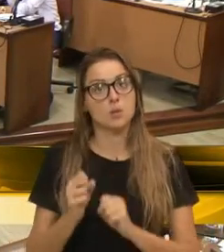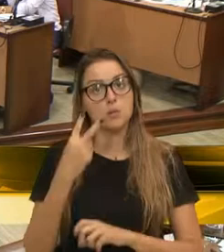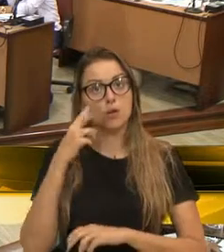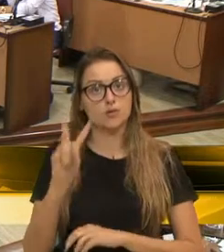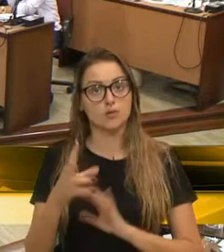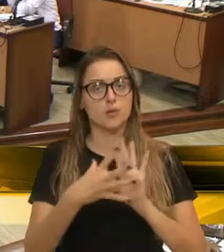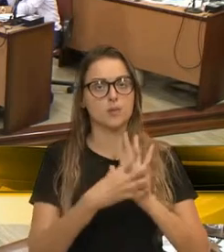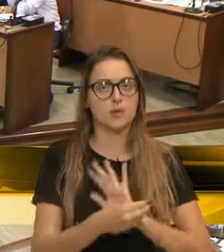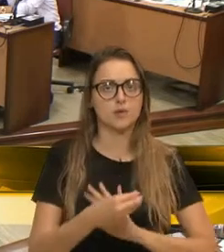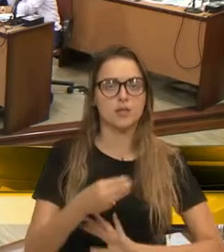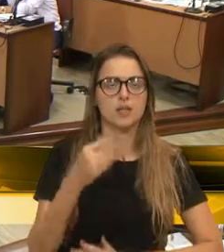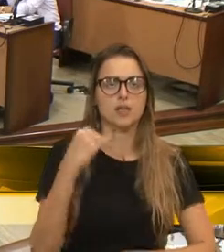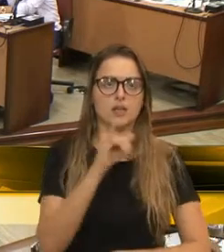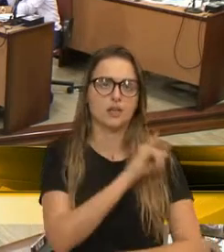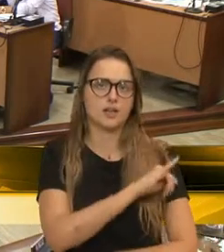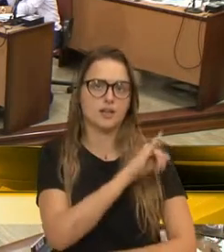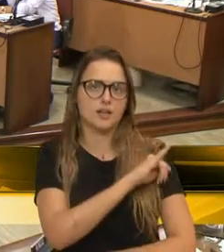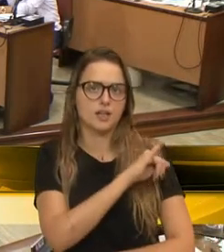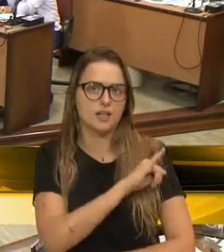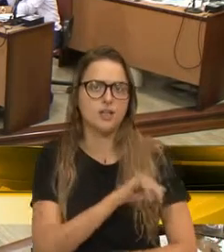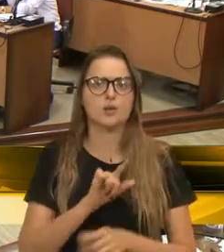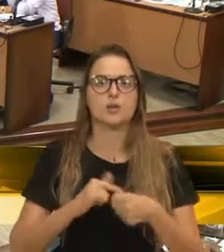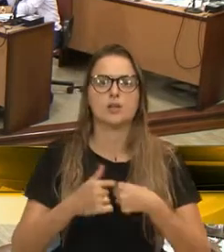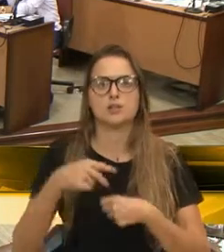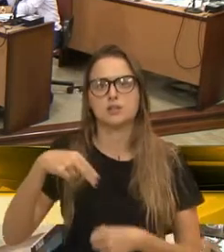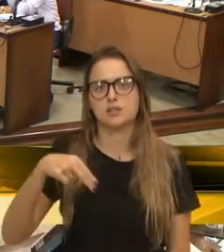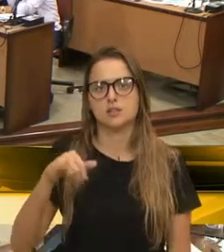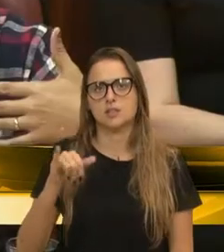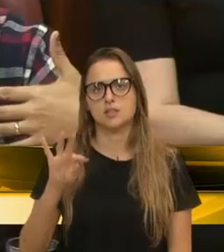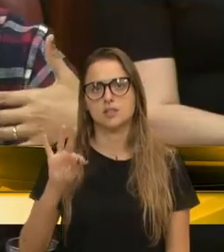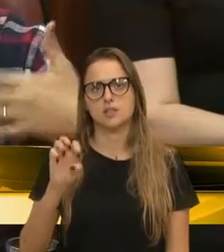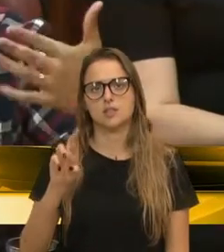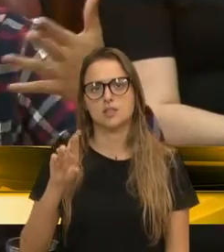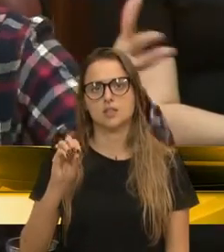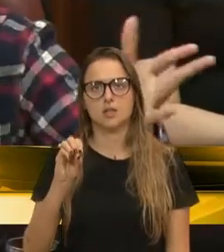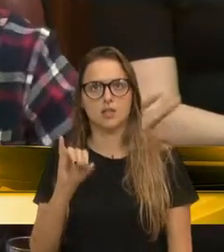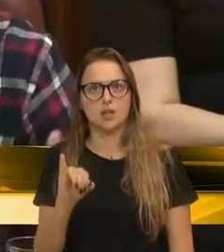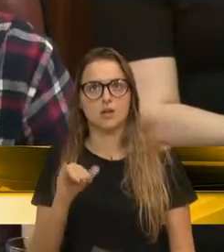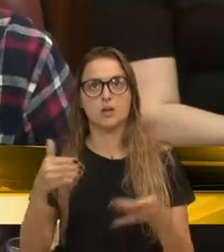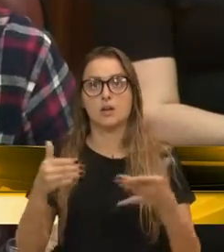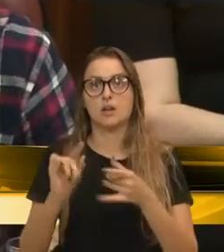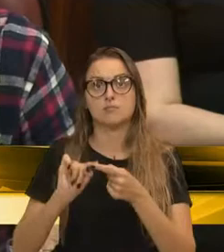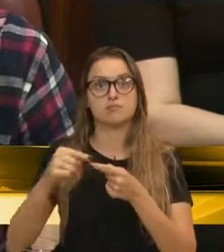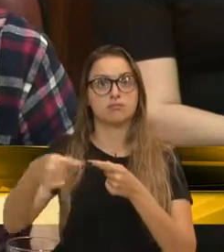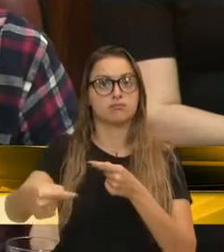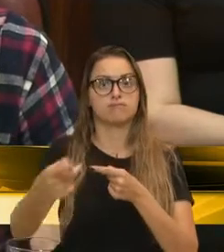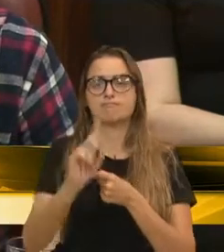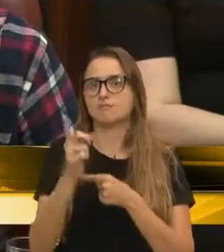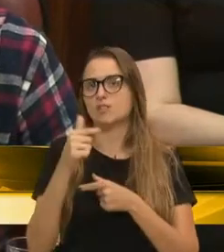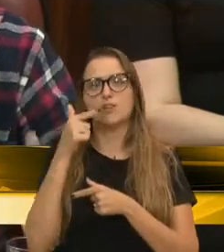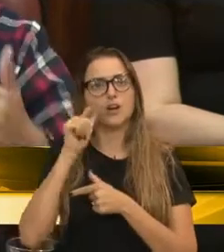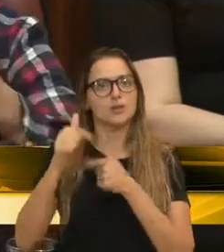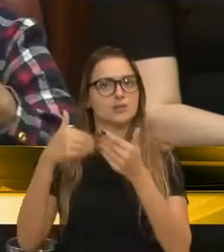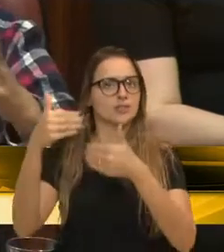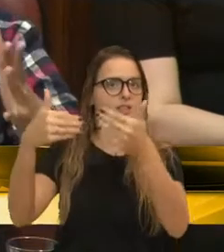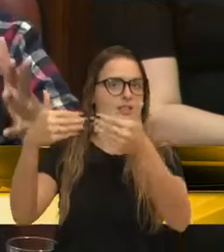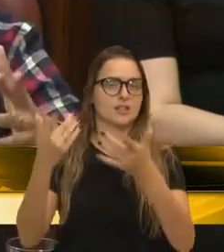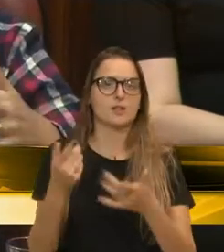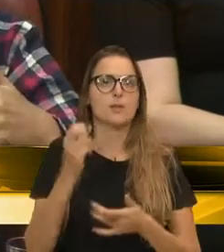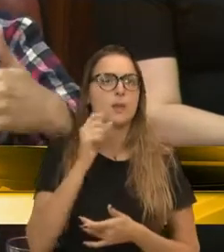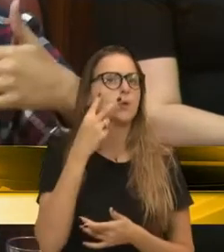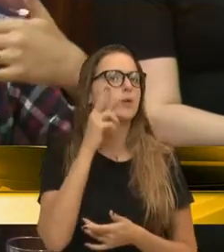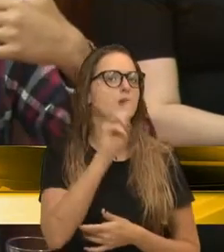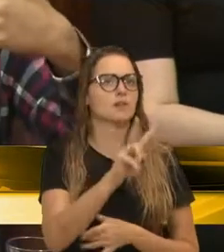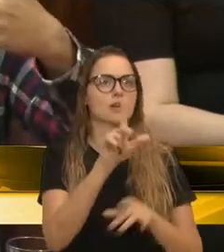como no Rio de Janeiro, em várias cidades, em Niterói. A gente vai ver que esse modelo, a médio e longo prazo, ele não vai funcionar. Aquilo que a gente vê na